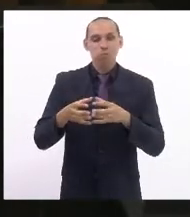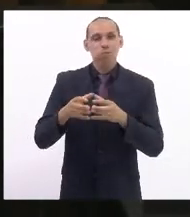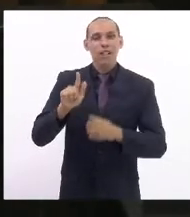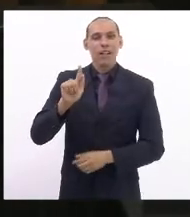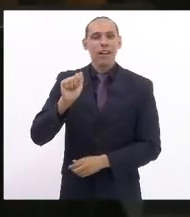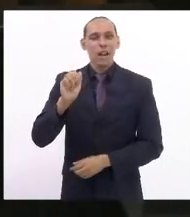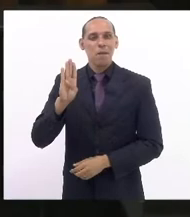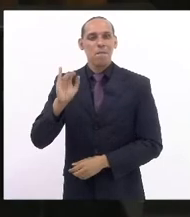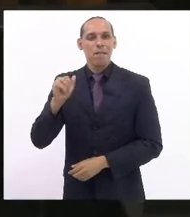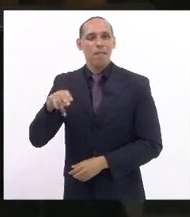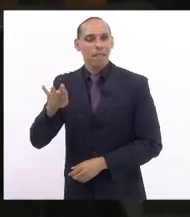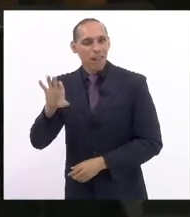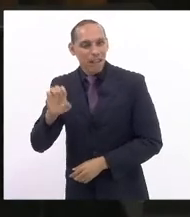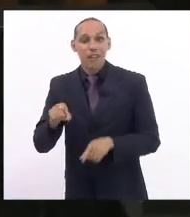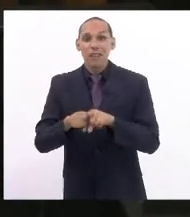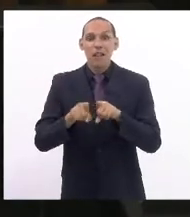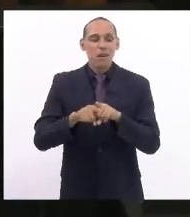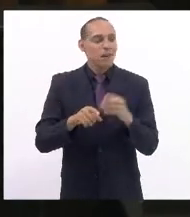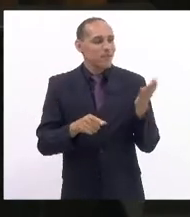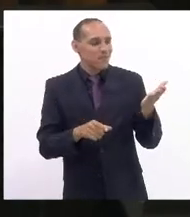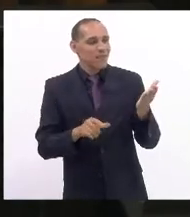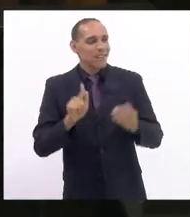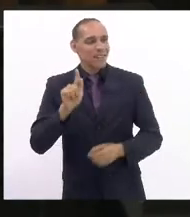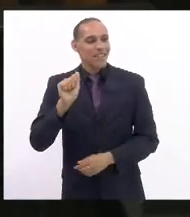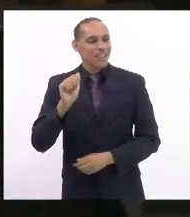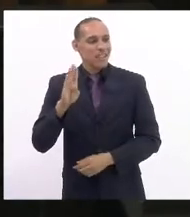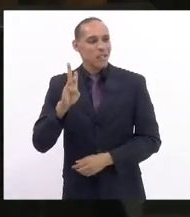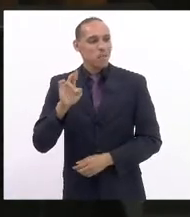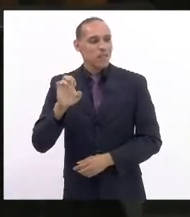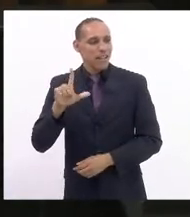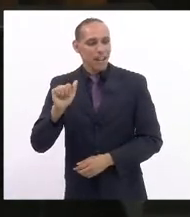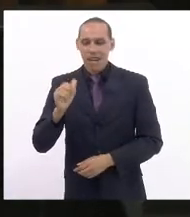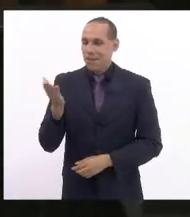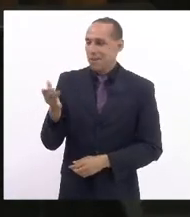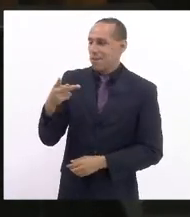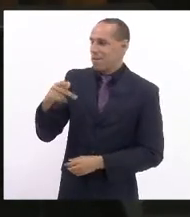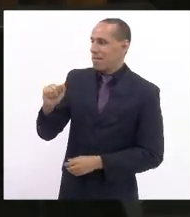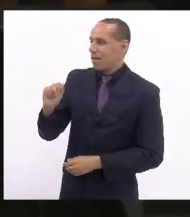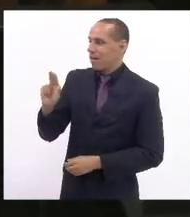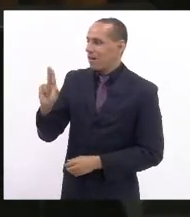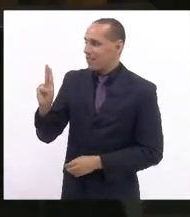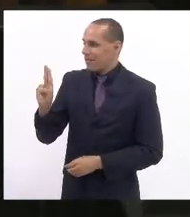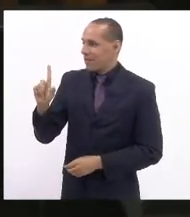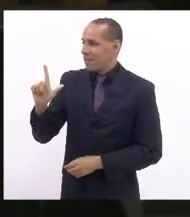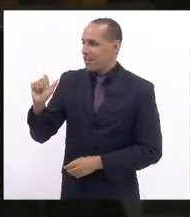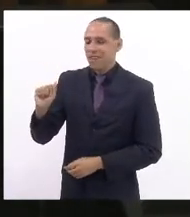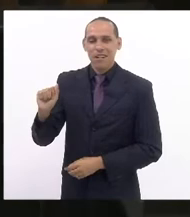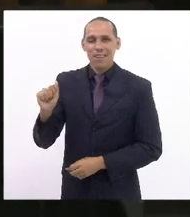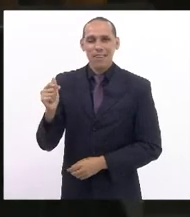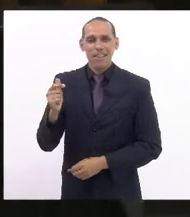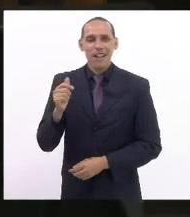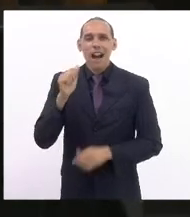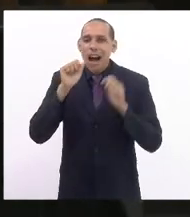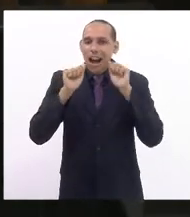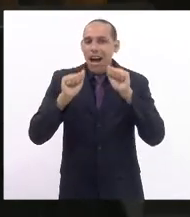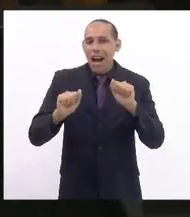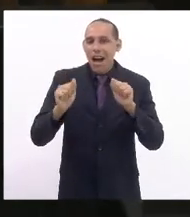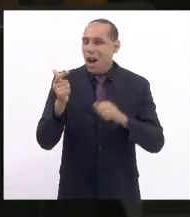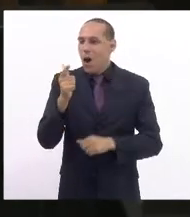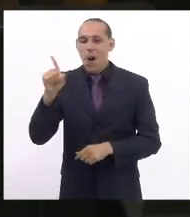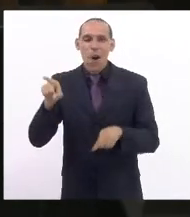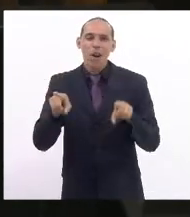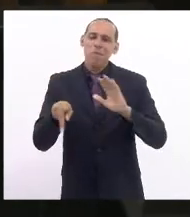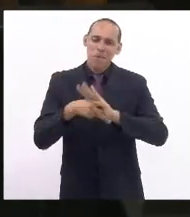e a Paula, que estão presentes aqui no plenário, e todas as assessoras do